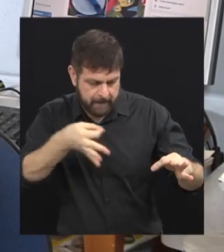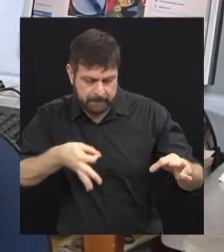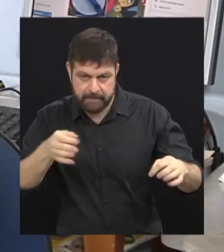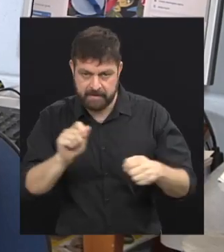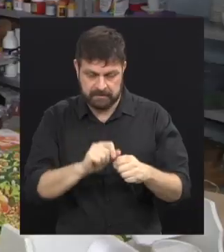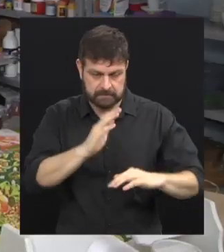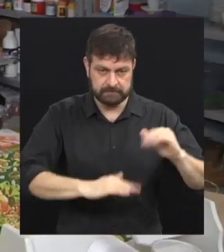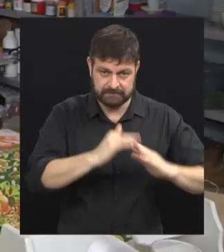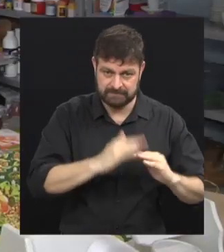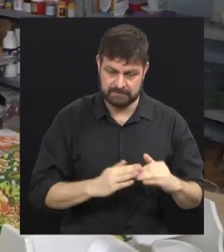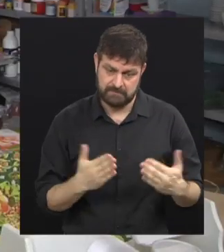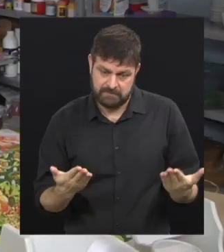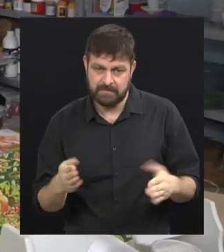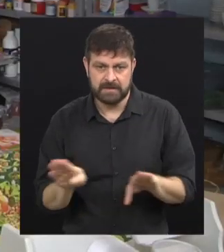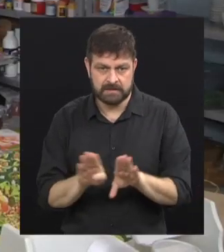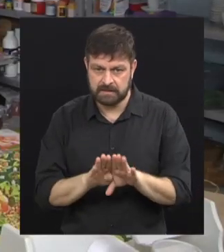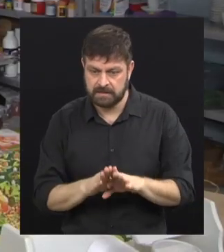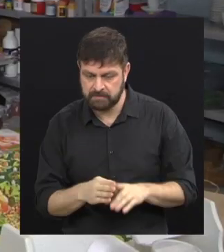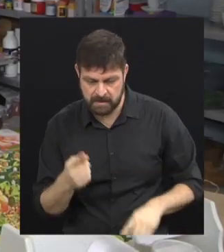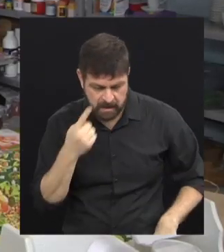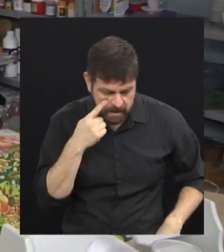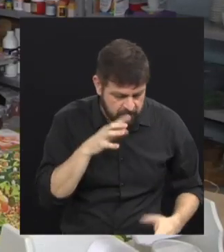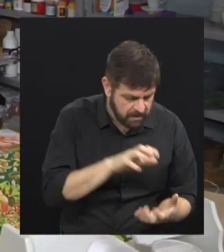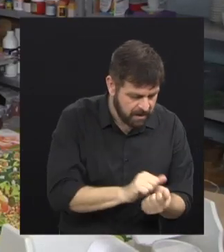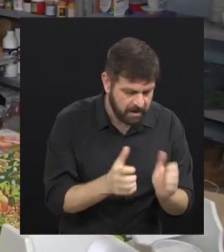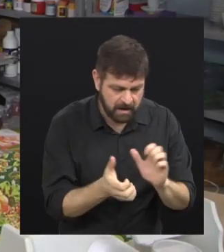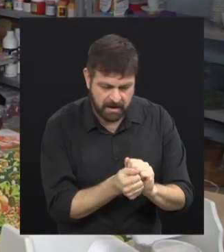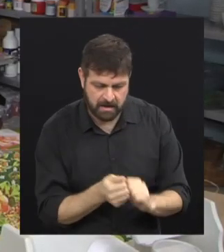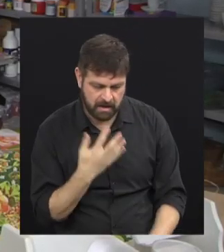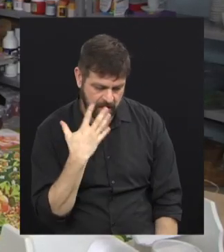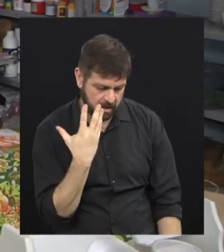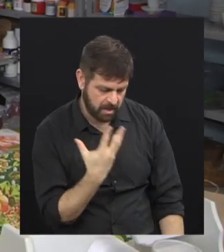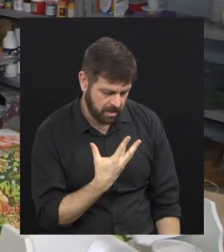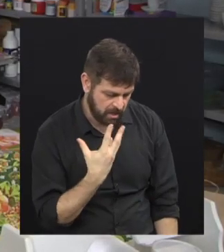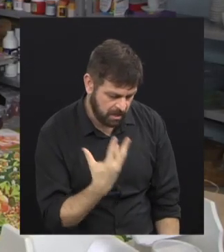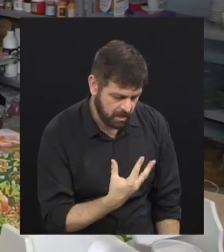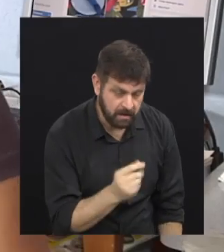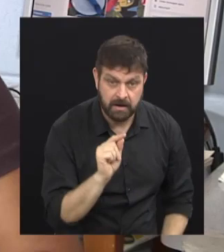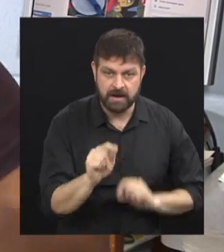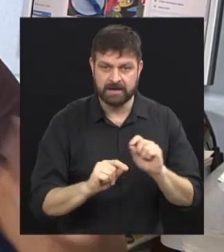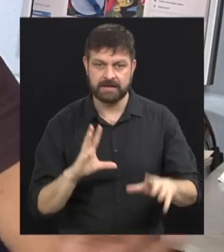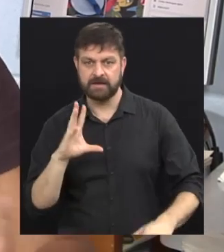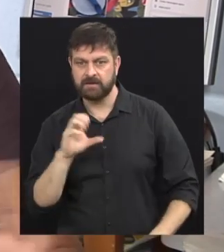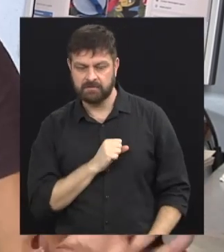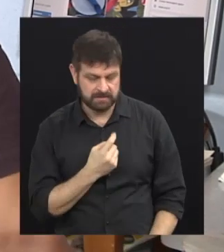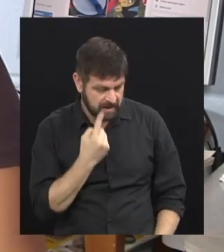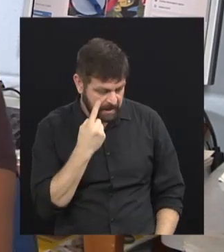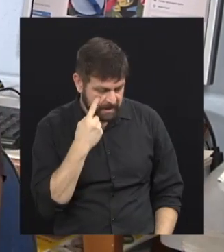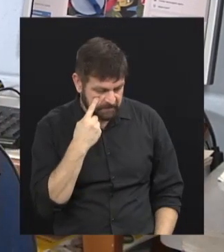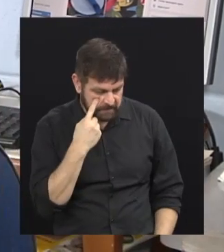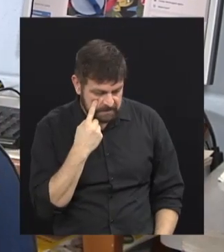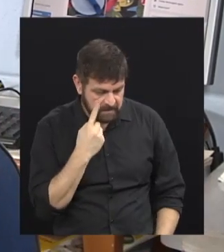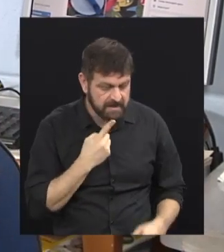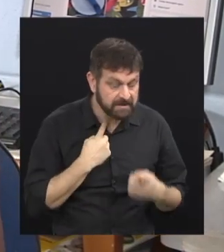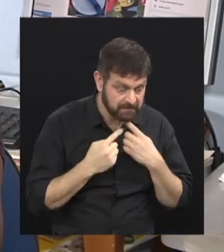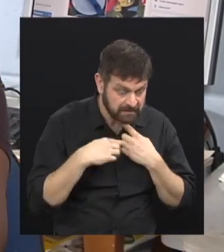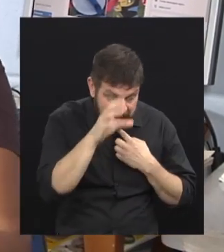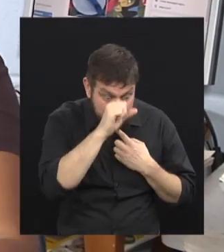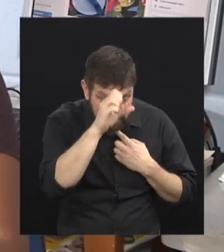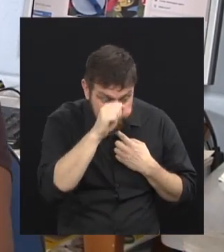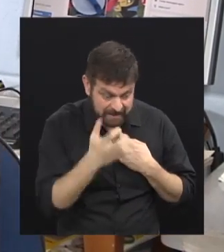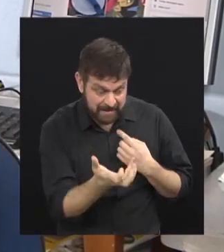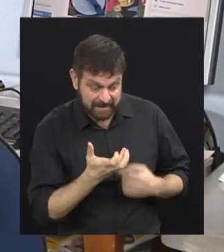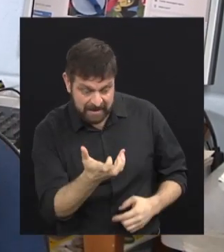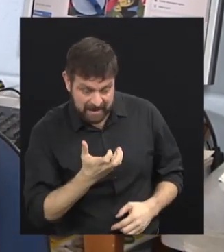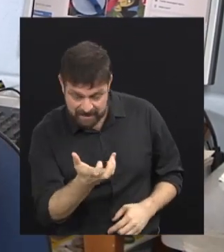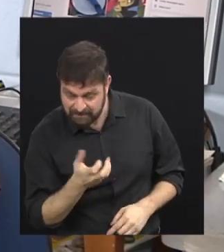fazer alguma coisa. Mas, assim, elas batem o olho no artesanato. Como eu disse, né? Quem gosta, o que veja, se encanta, né? Ah, eu quero